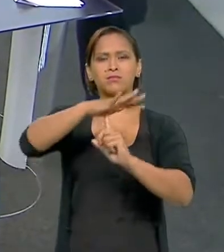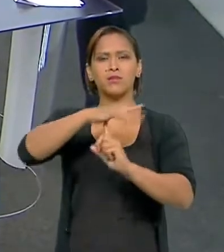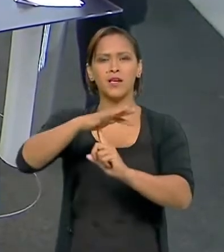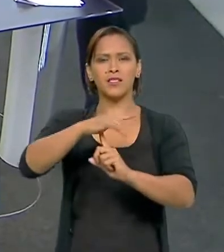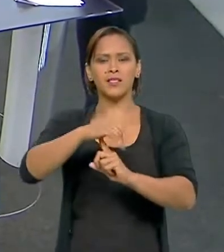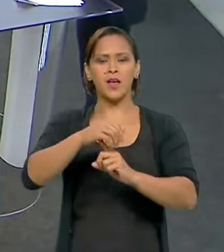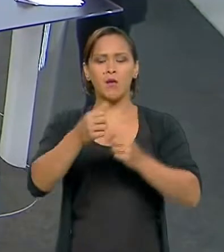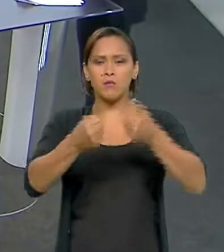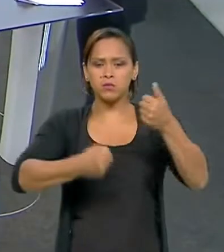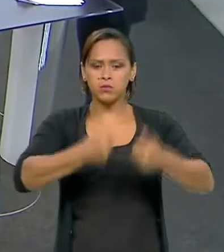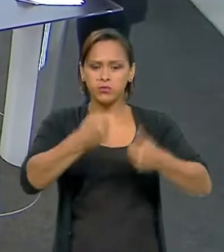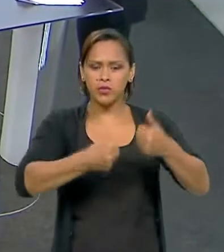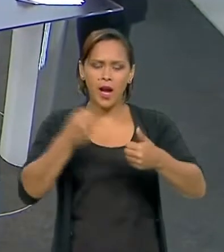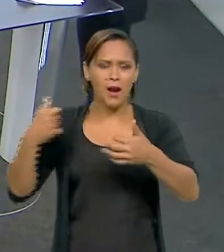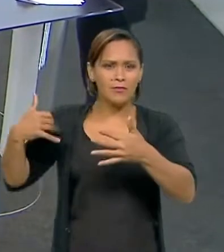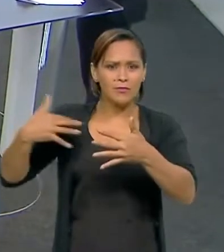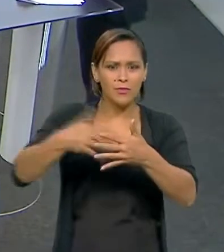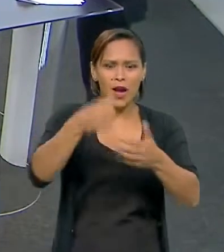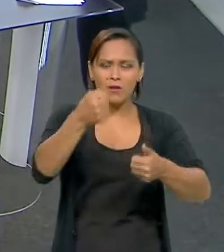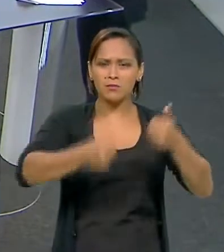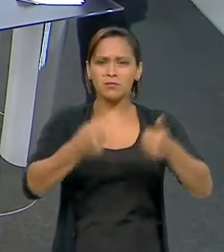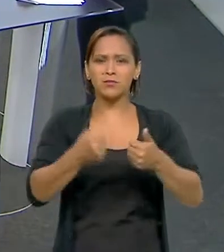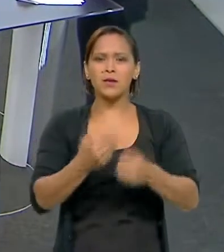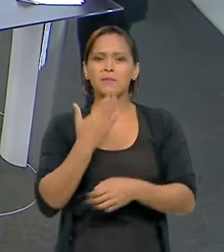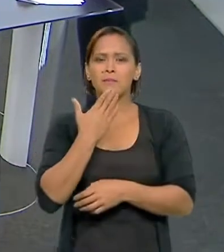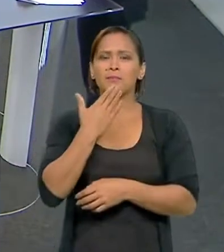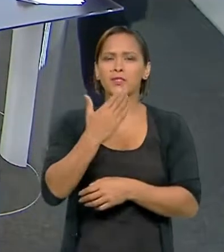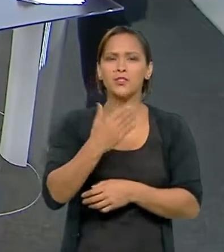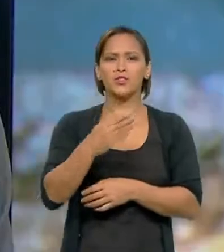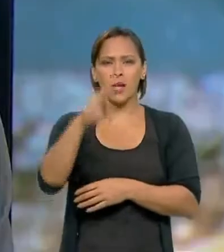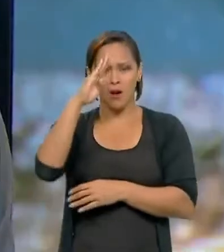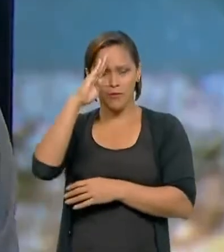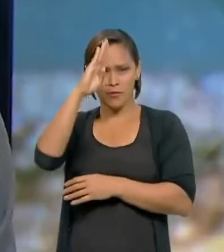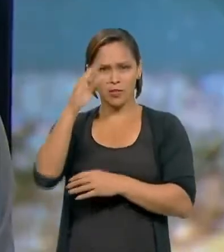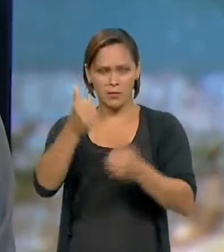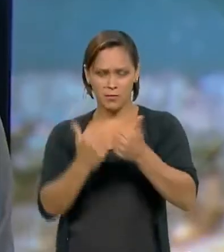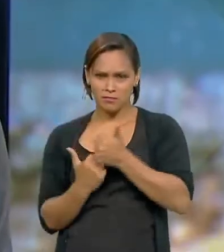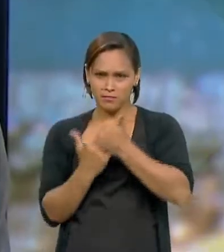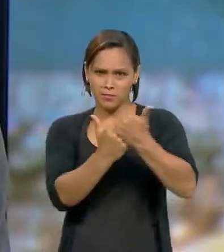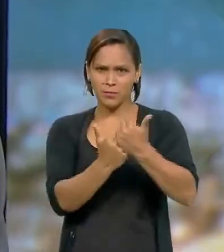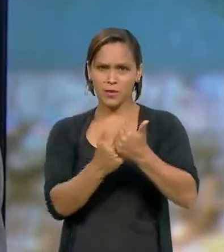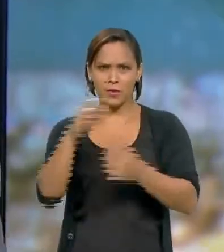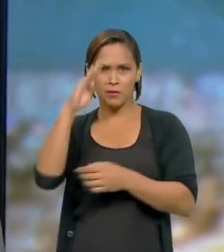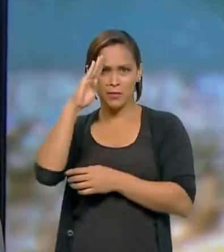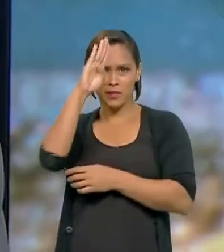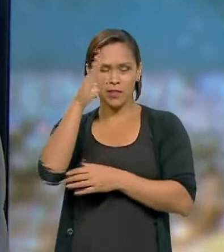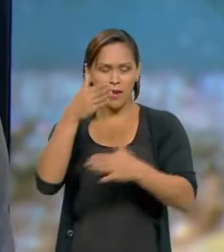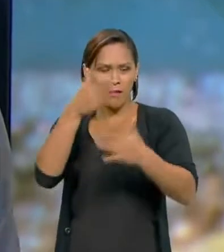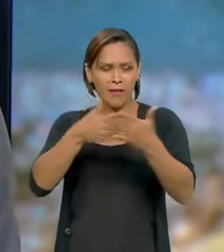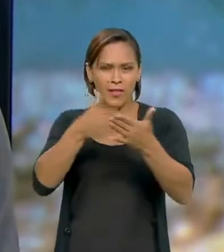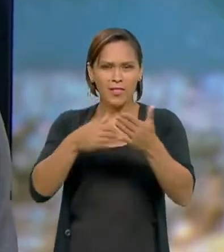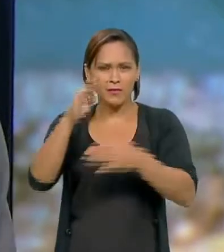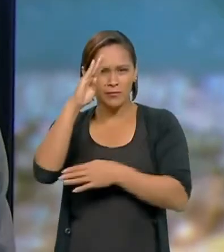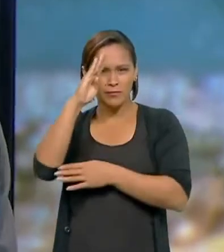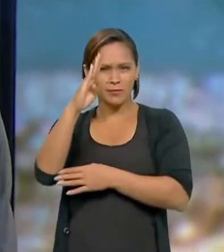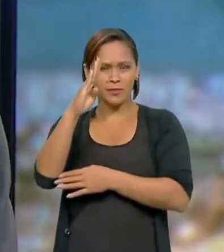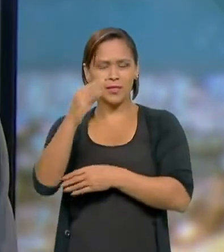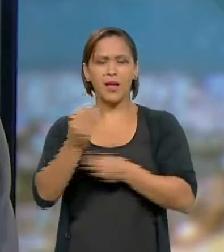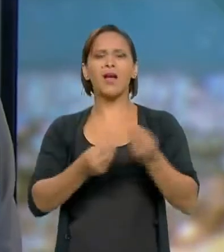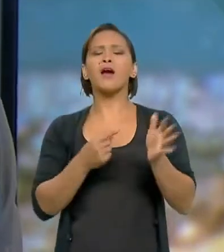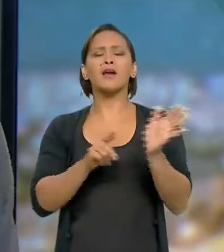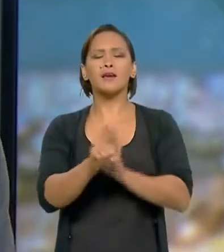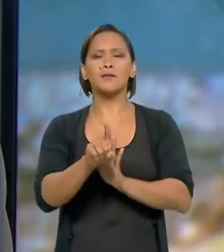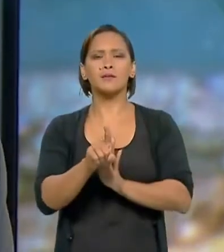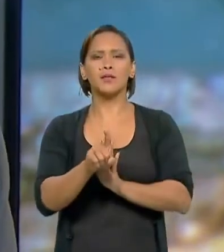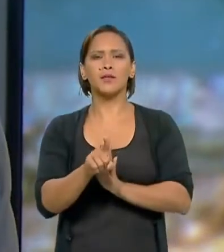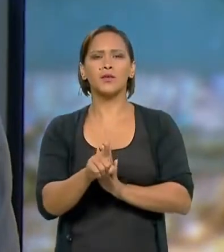uma carreata para aclamar as Forças Armadas para apoiar o presidente Bolsonaro e pedir intervenção militar. A pergunta que eu faço para